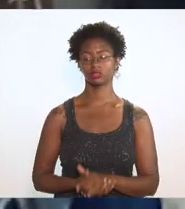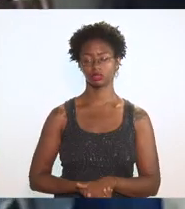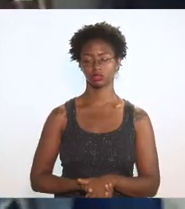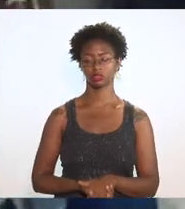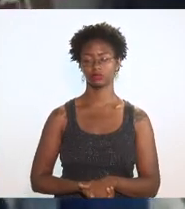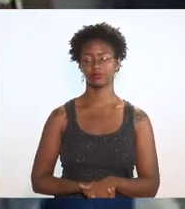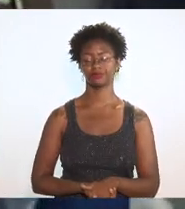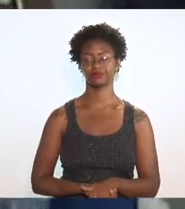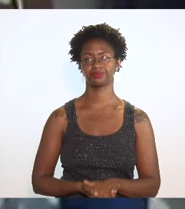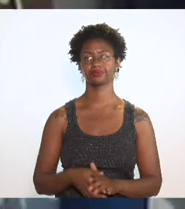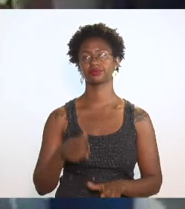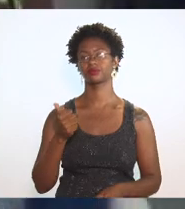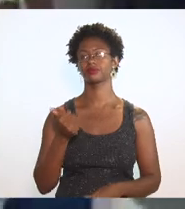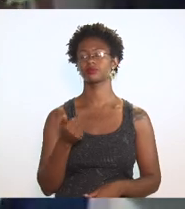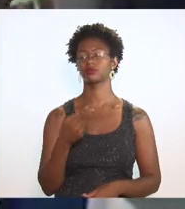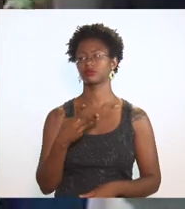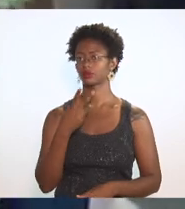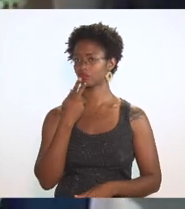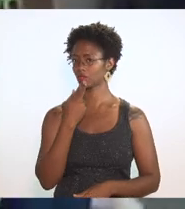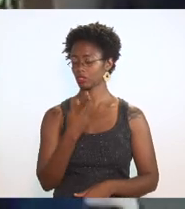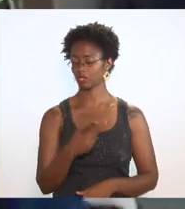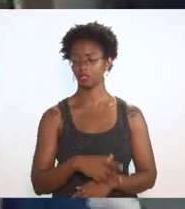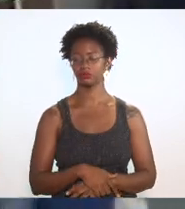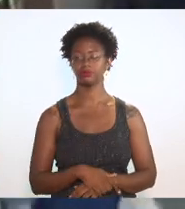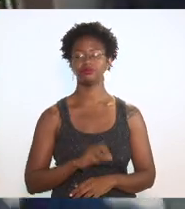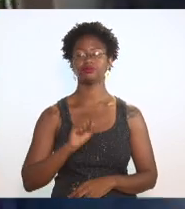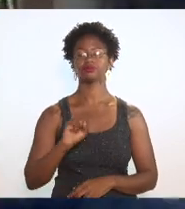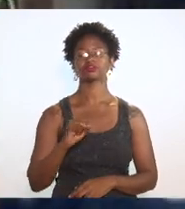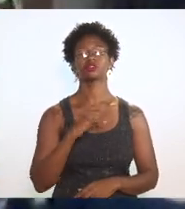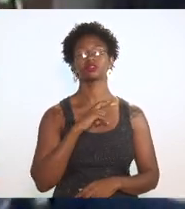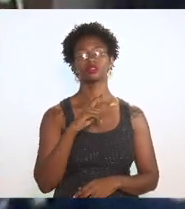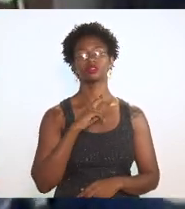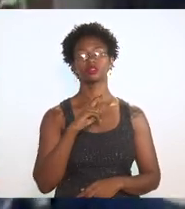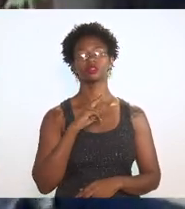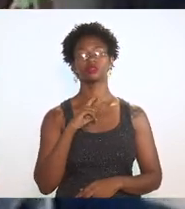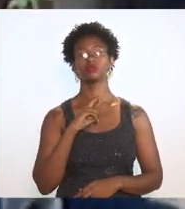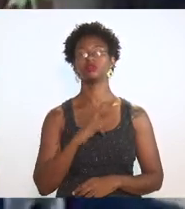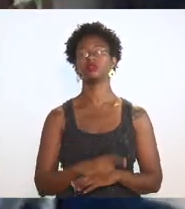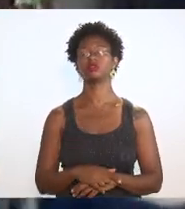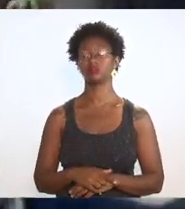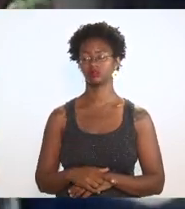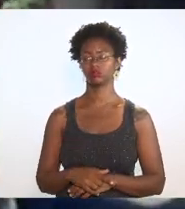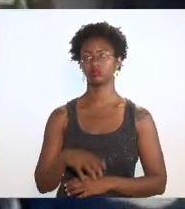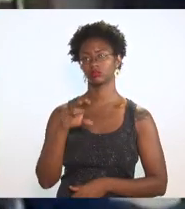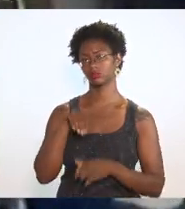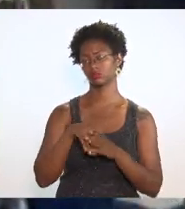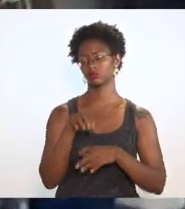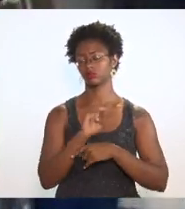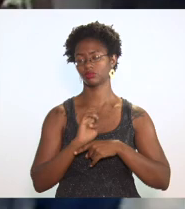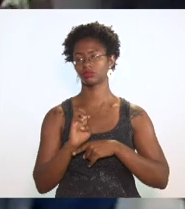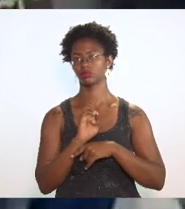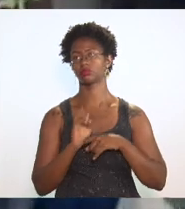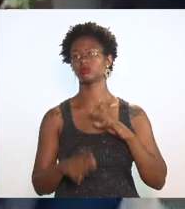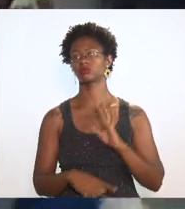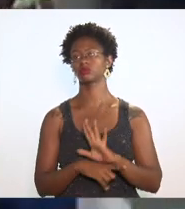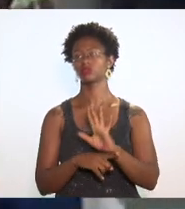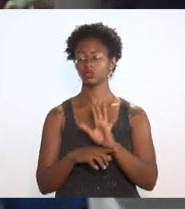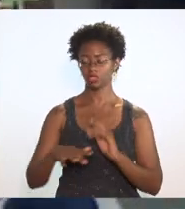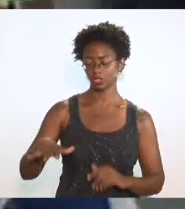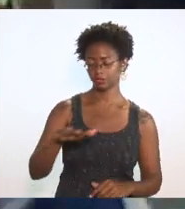décima terceira ela diz o seguinte olha se houver um benefício instituído no estado da mesma região geográfica